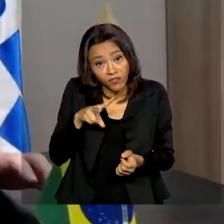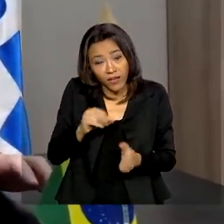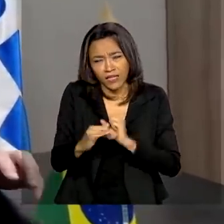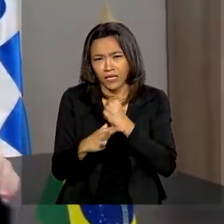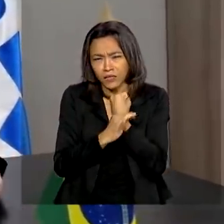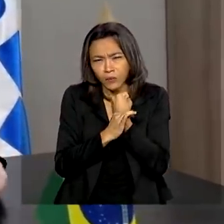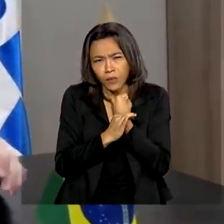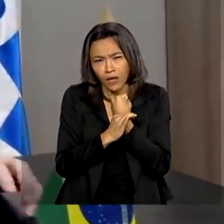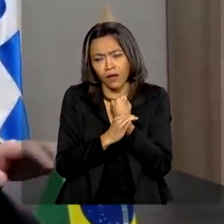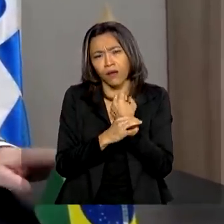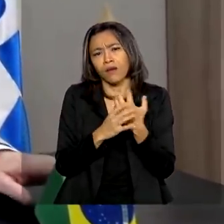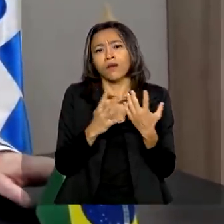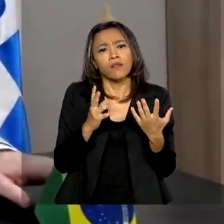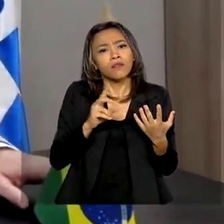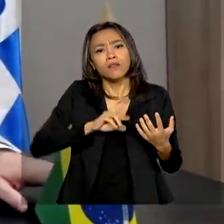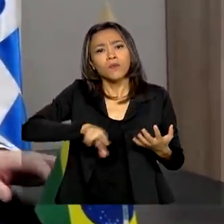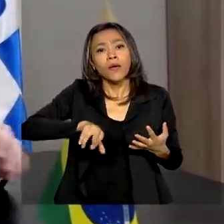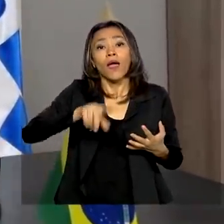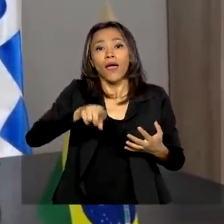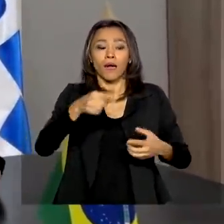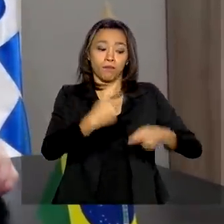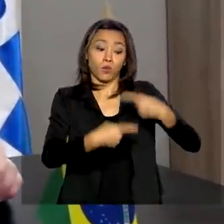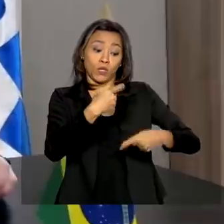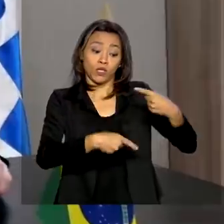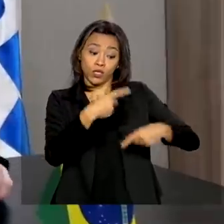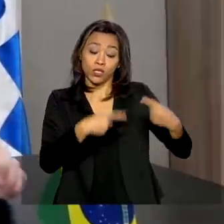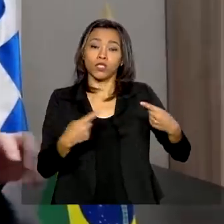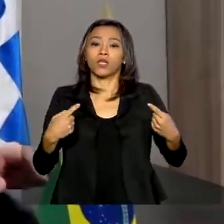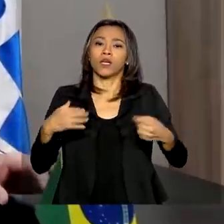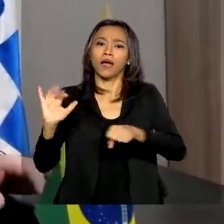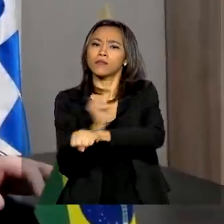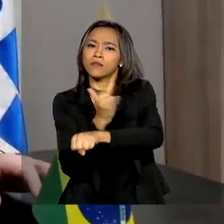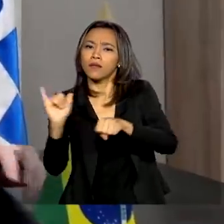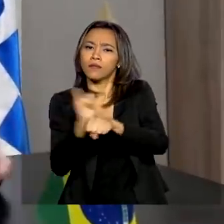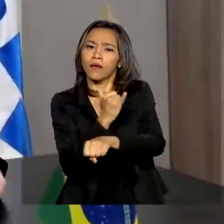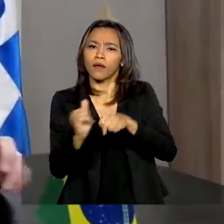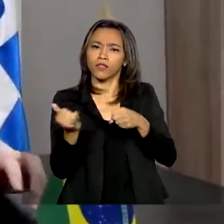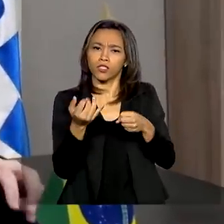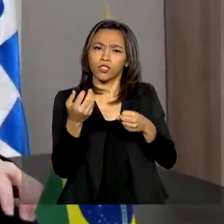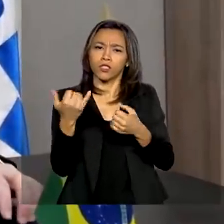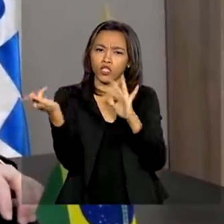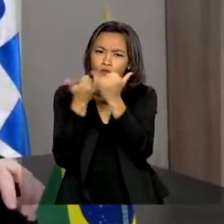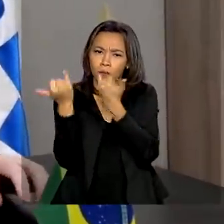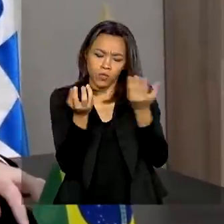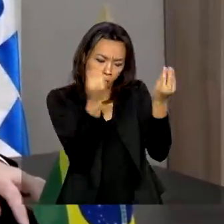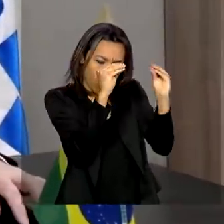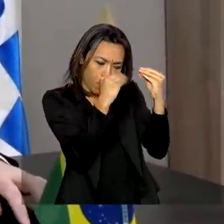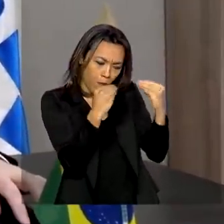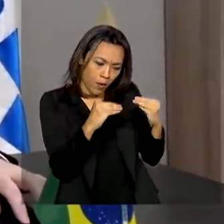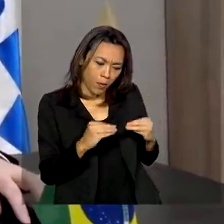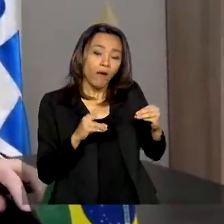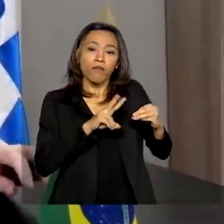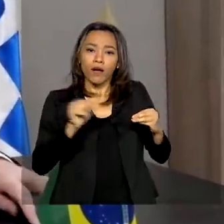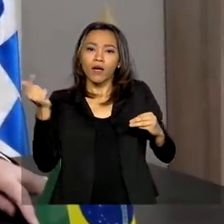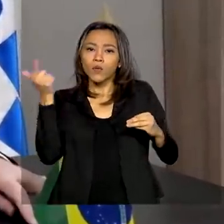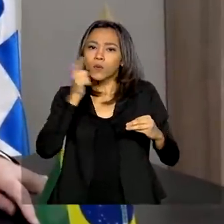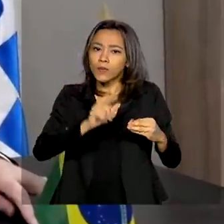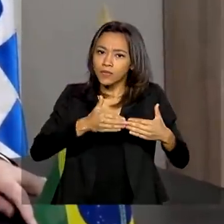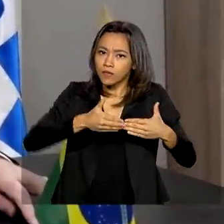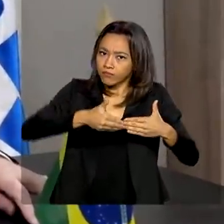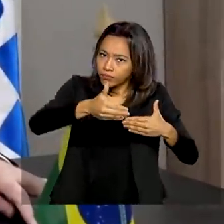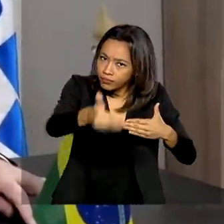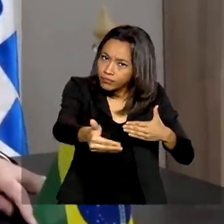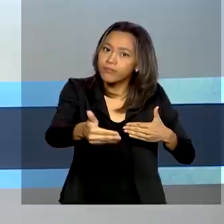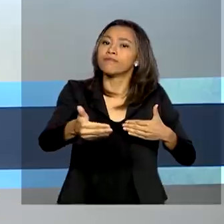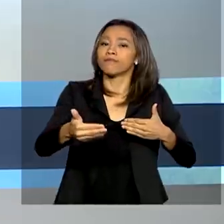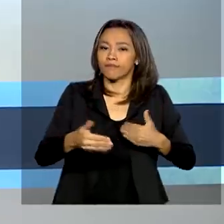que a gente vai sair. É a política que você desenha e as ações que você desenha com essa informação é que vão definir o quanto, como a gente vai seguir e